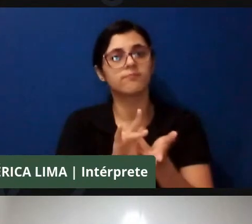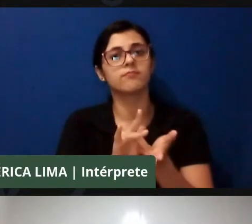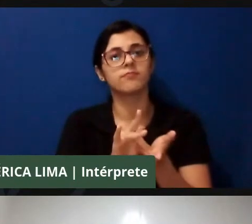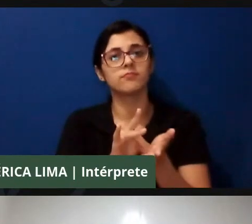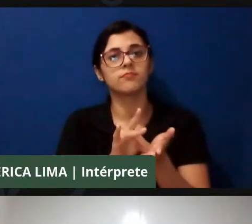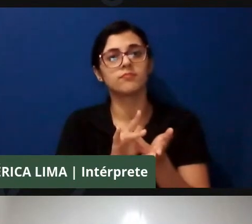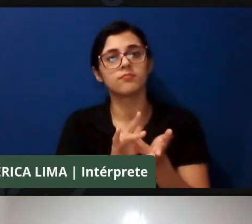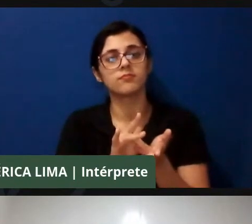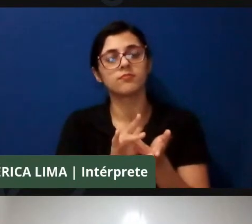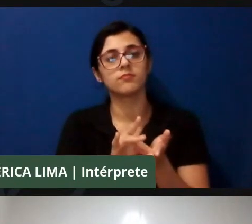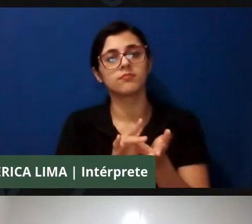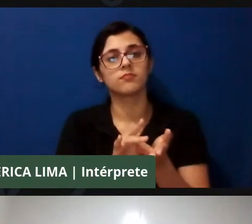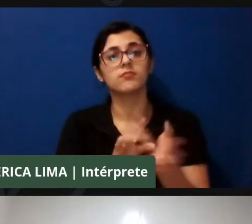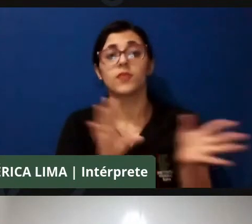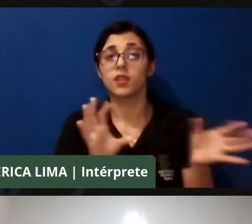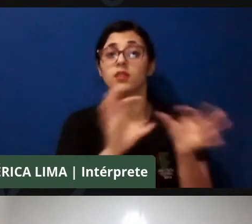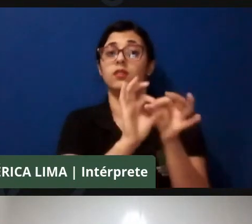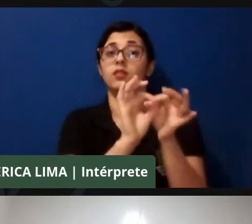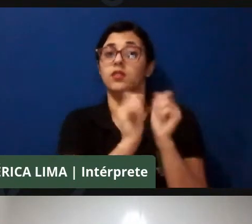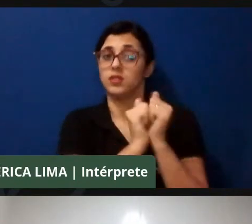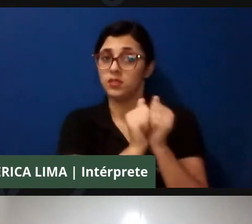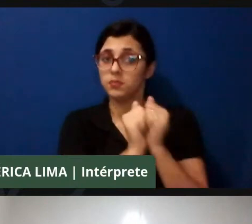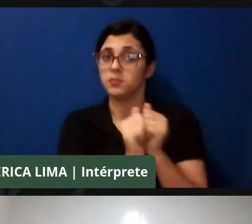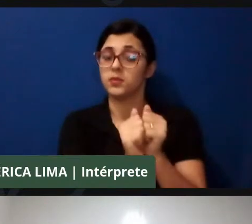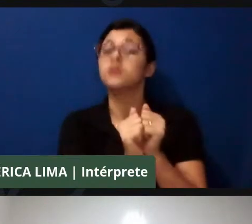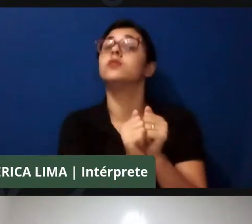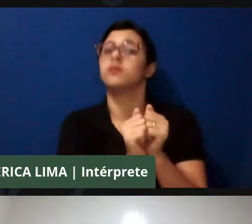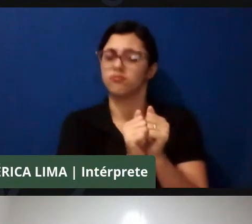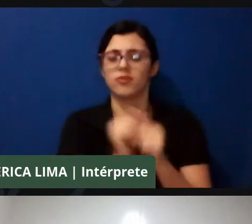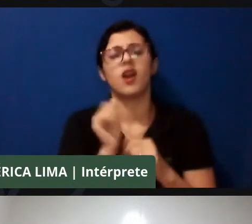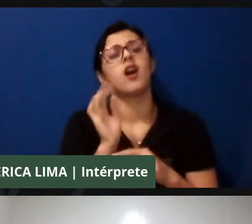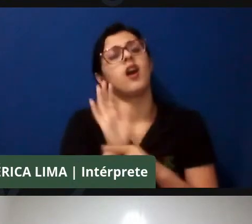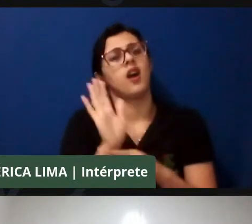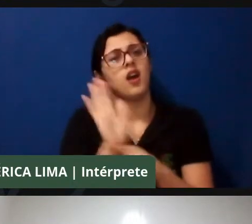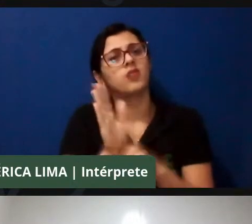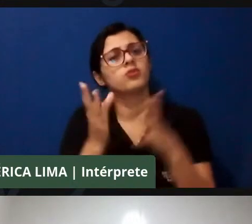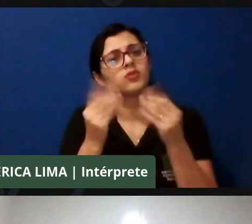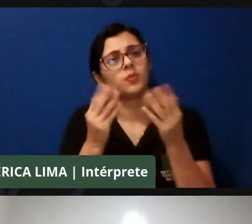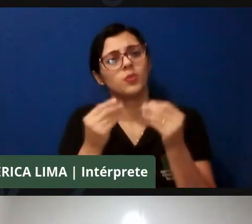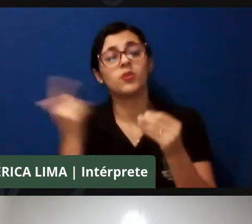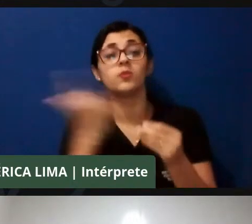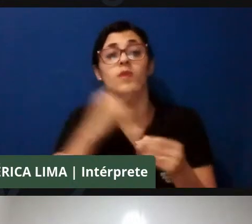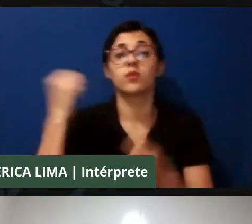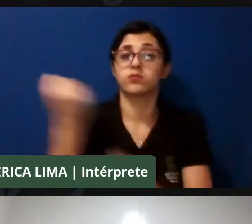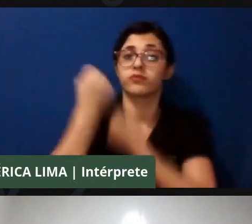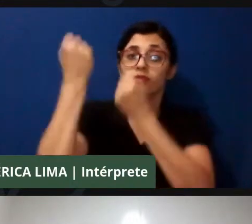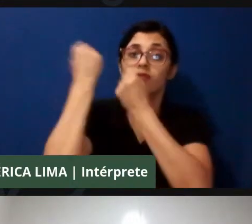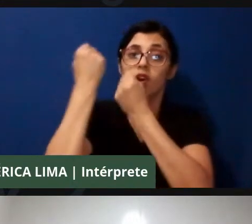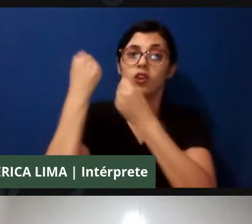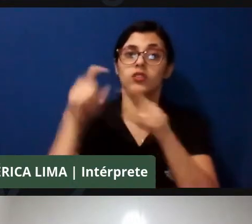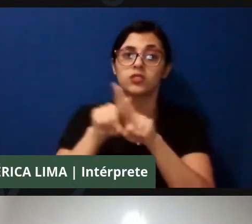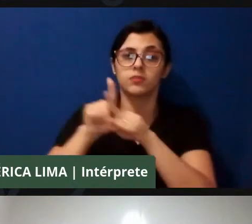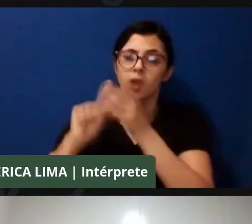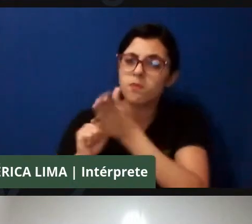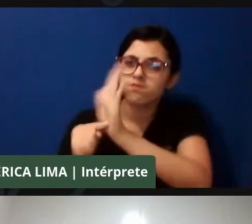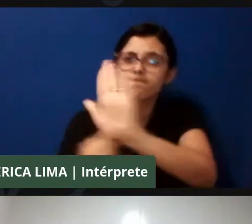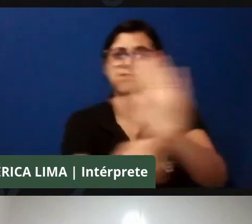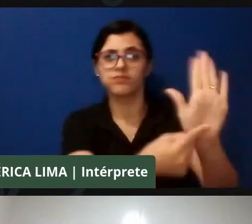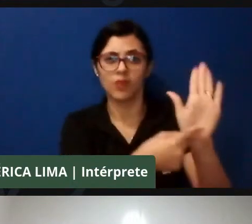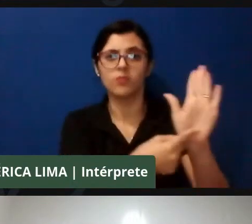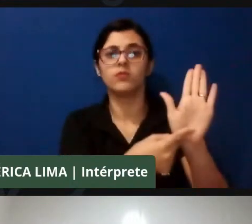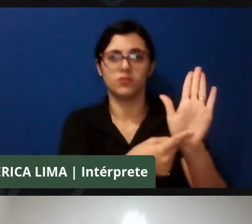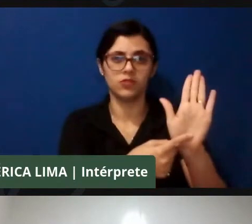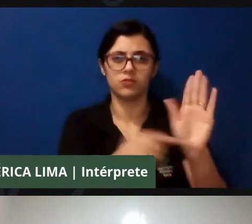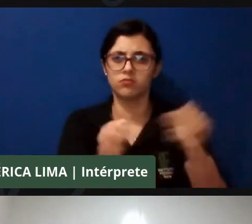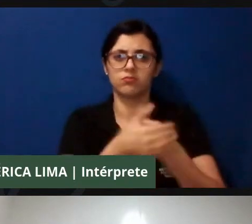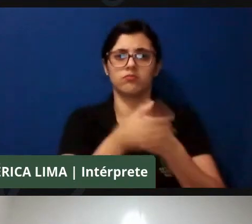essa é uma parceria, assim, que nos ajuda no sentido não só de fortalecer, mas de denunciar. E também, ainda